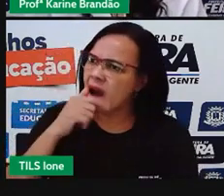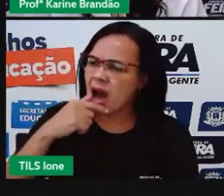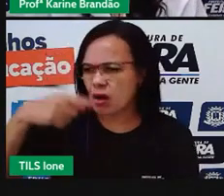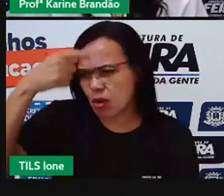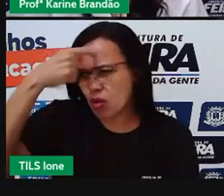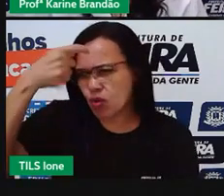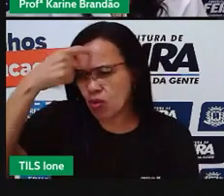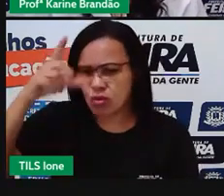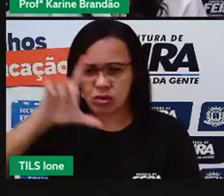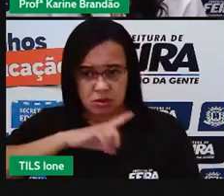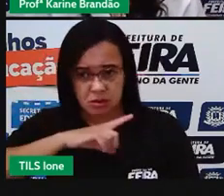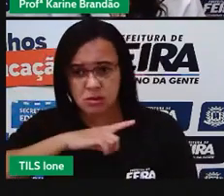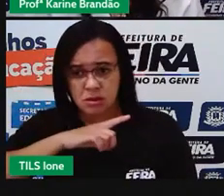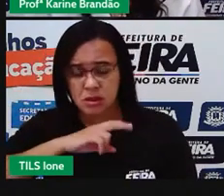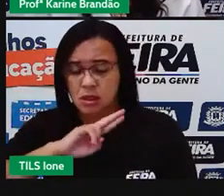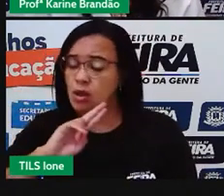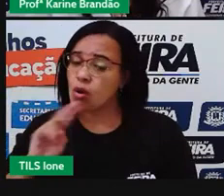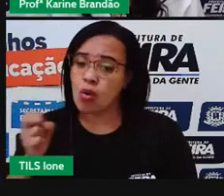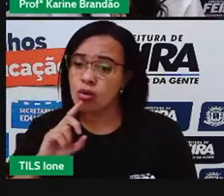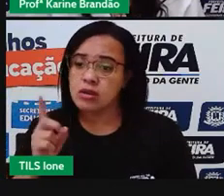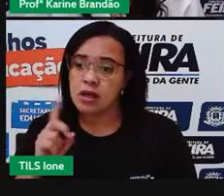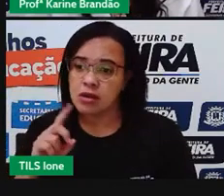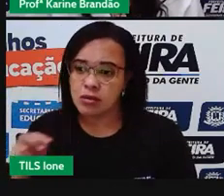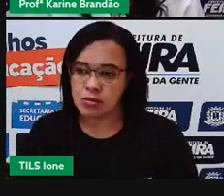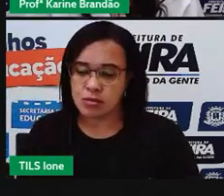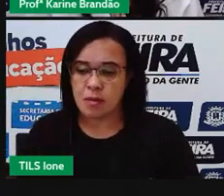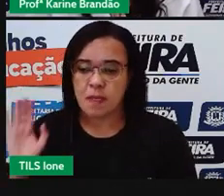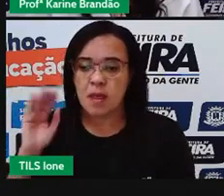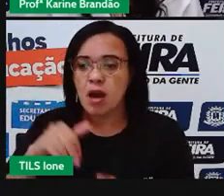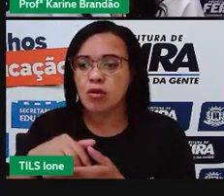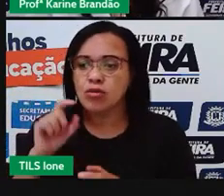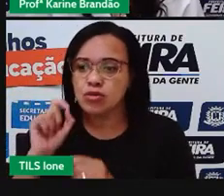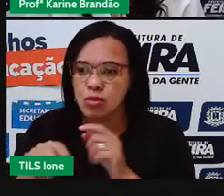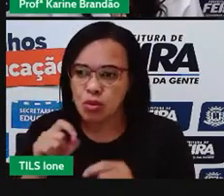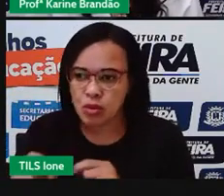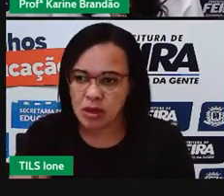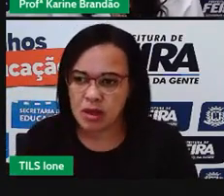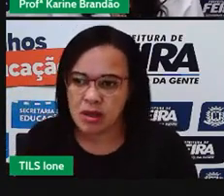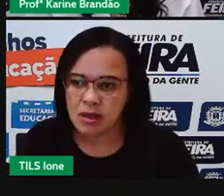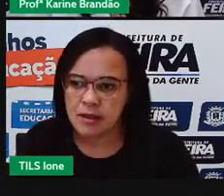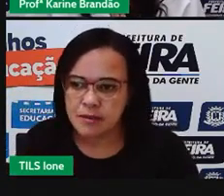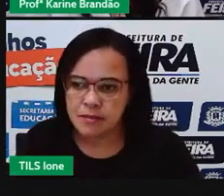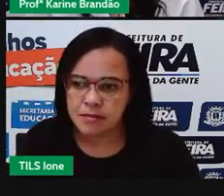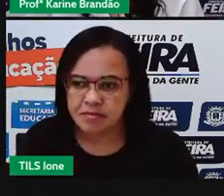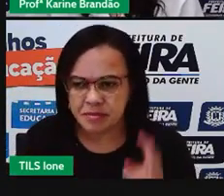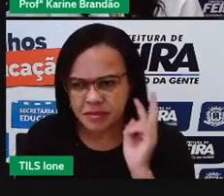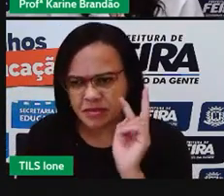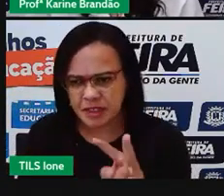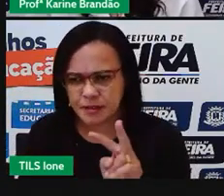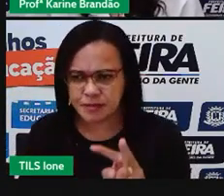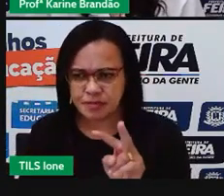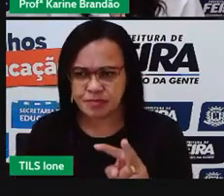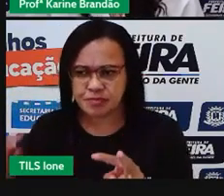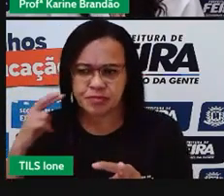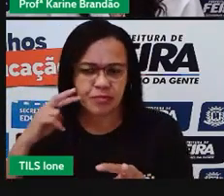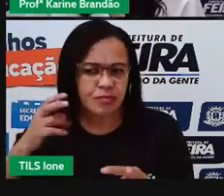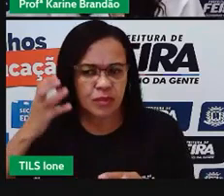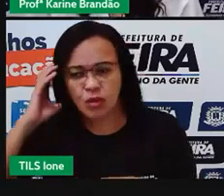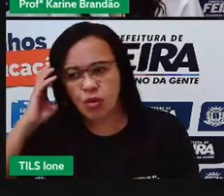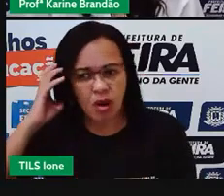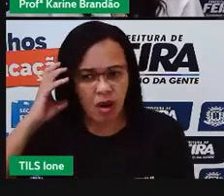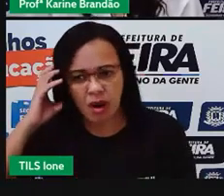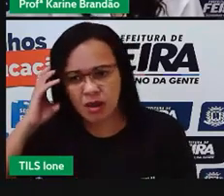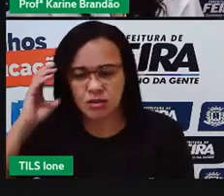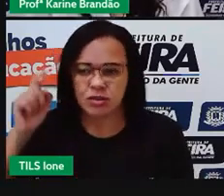E essa última, Sonda descobre evidências da existência de água em Marte. Olha o a moça fala. Oxe,